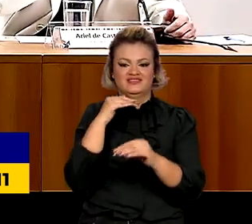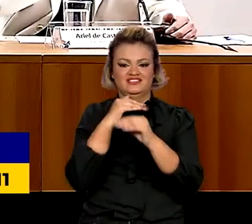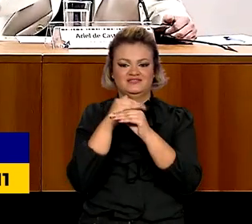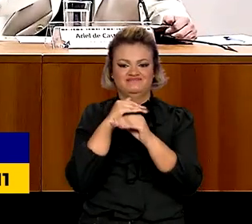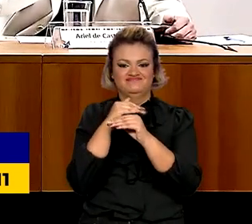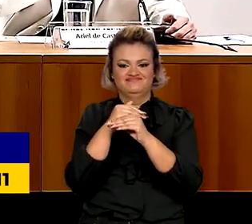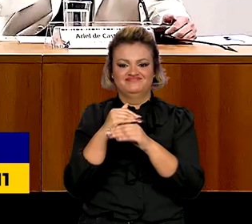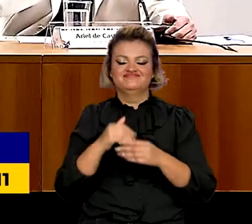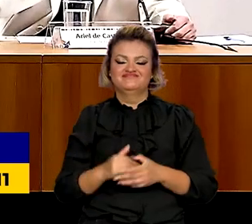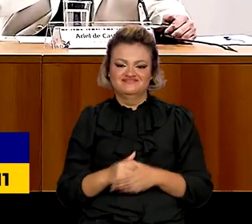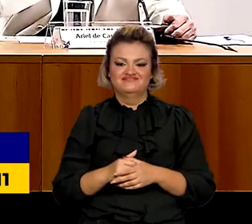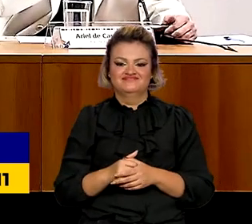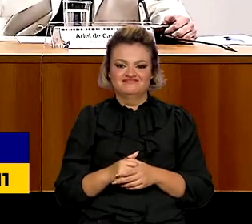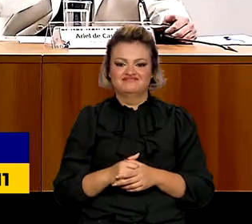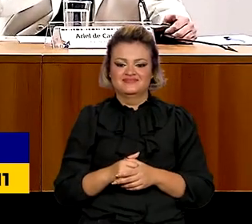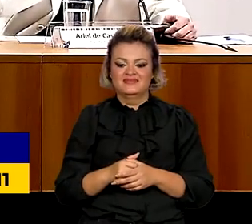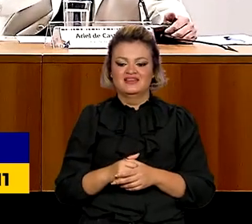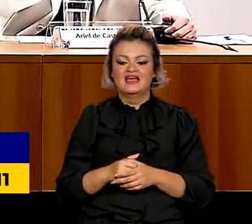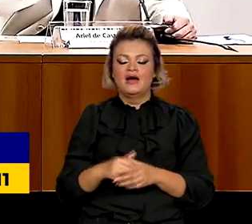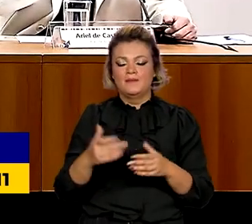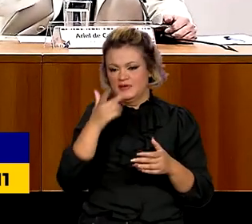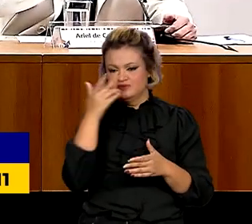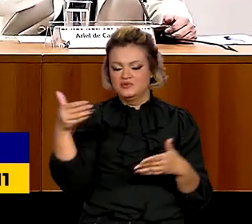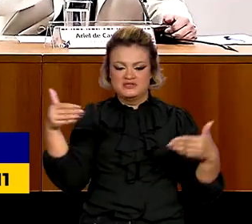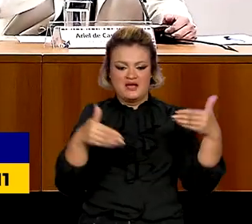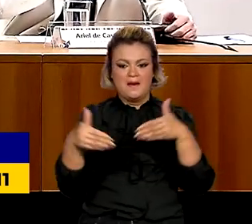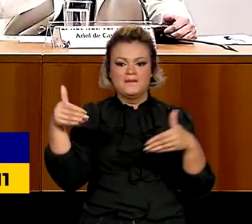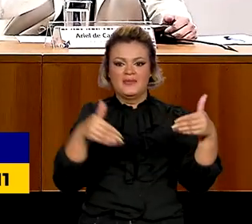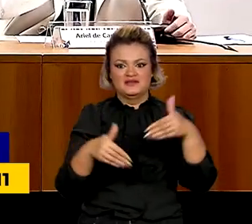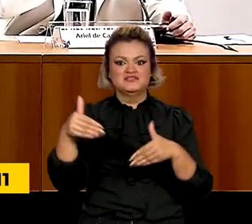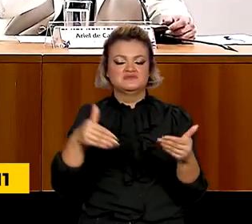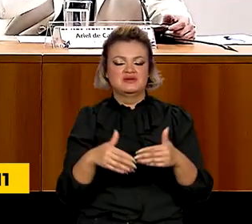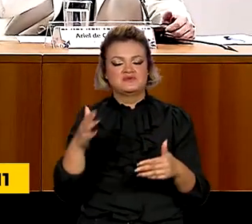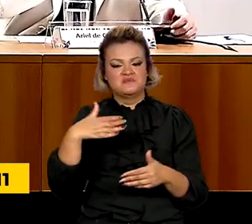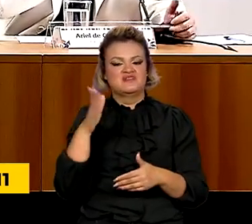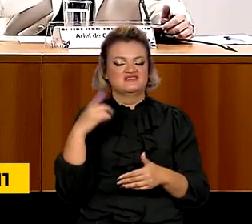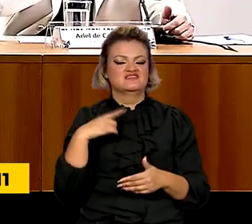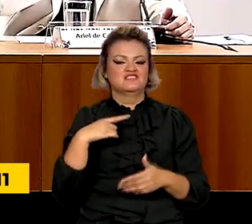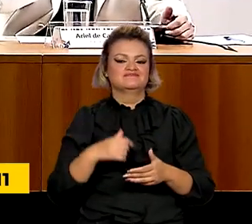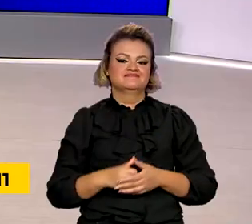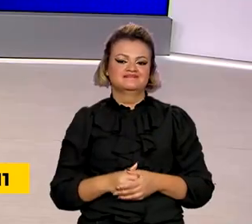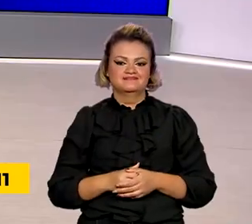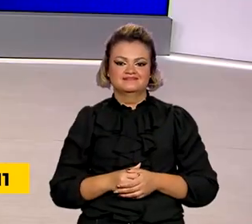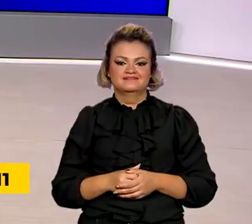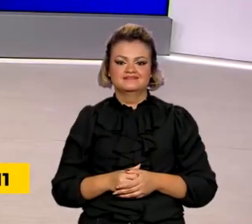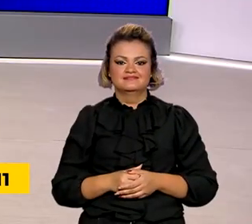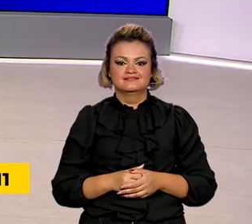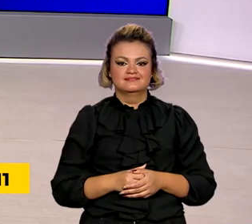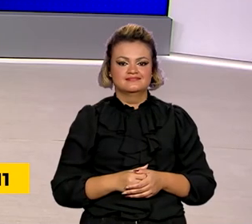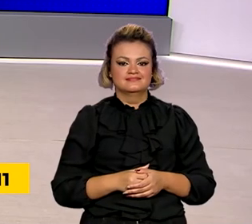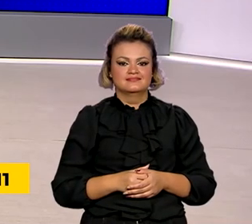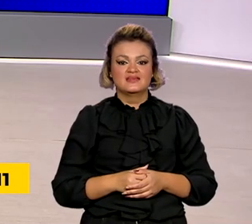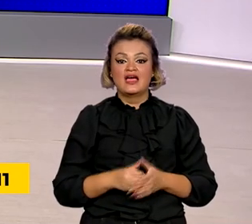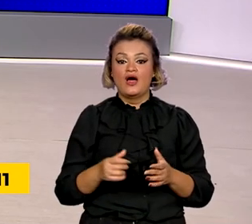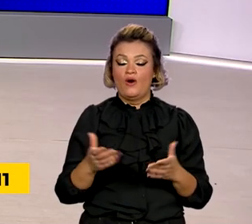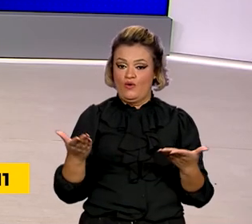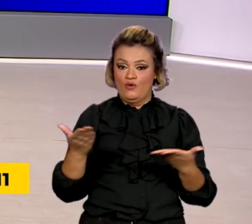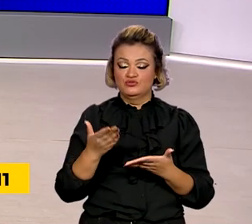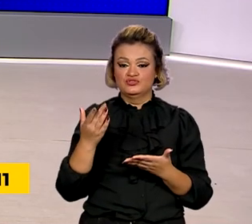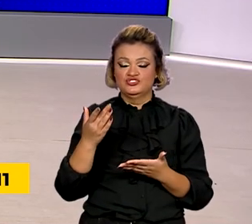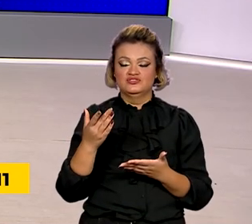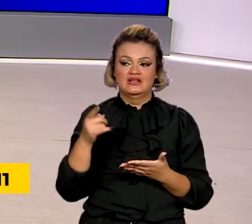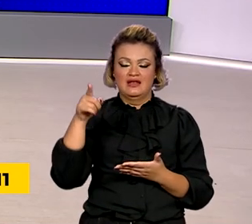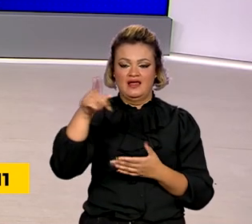suplentes. Teremos então o maior Conanda da história do Brasil. Termina hoje em